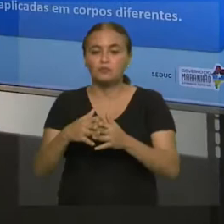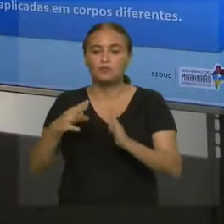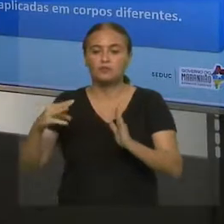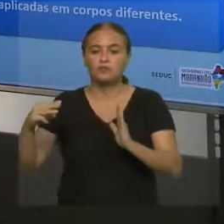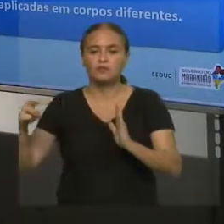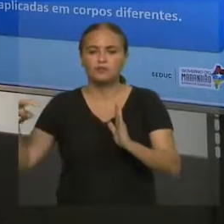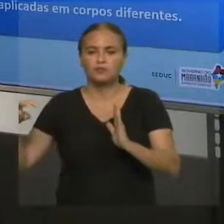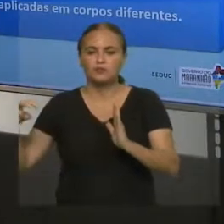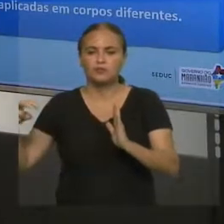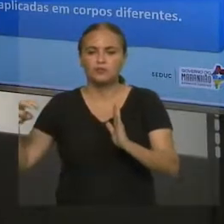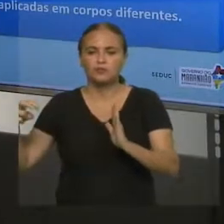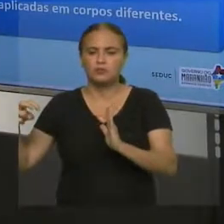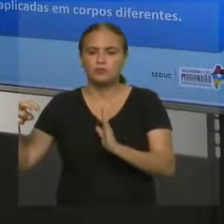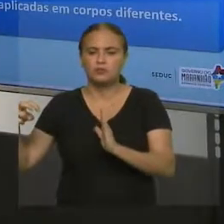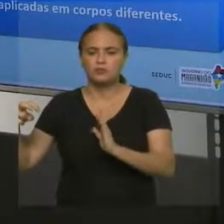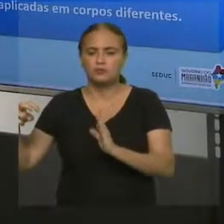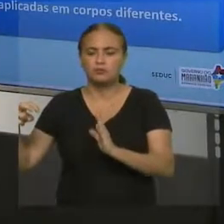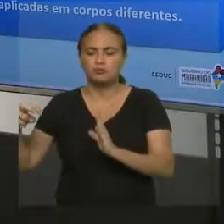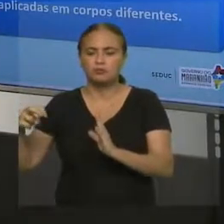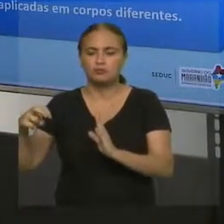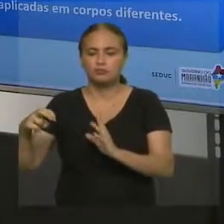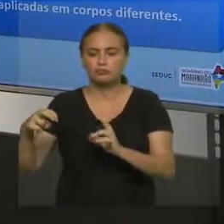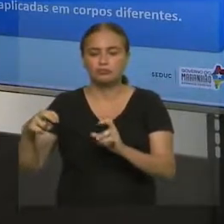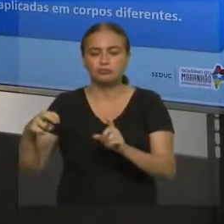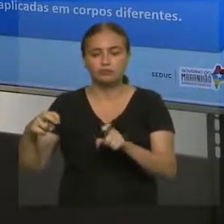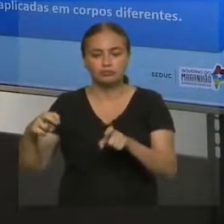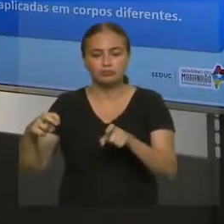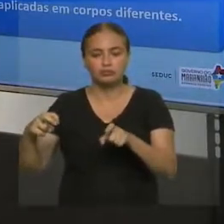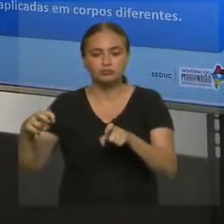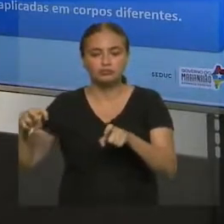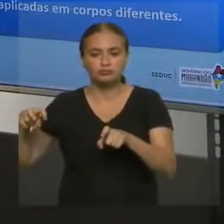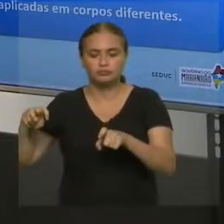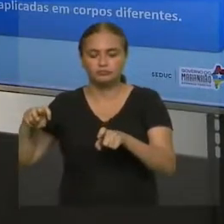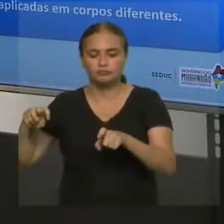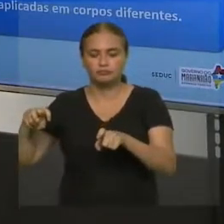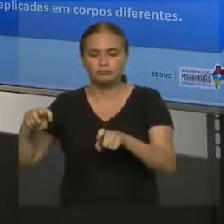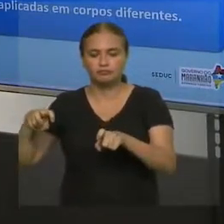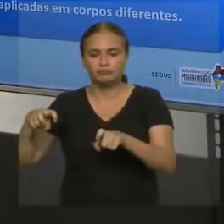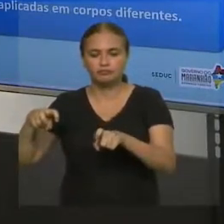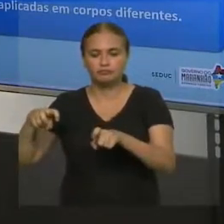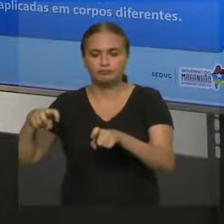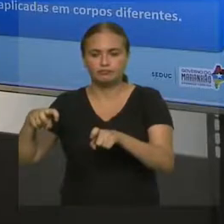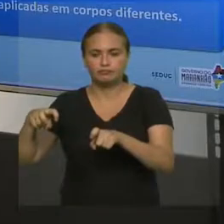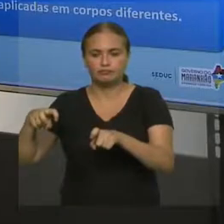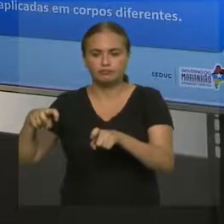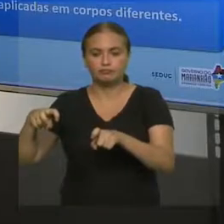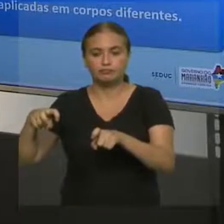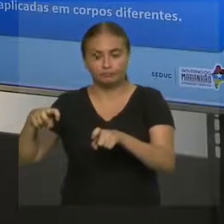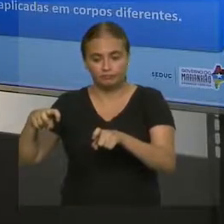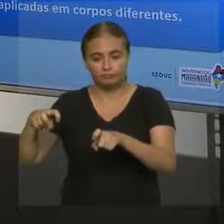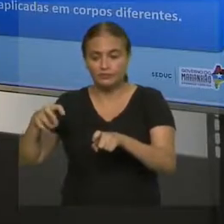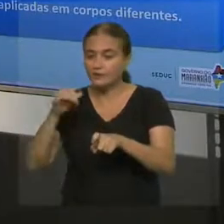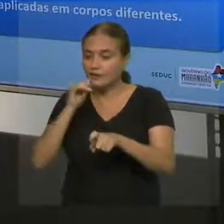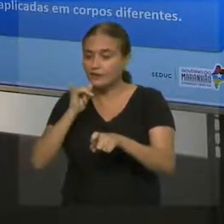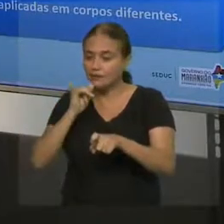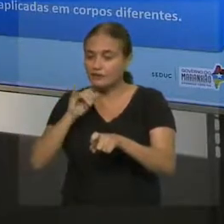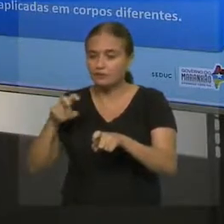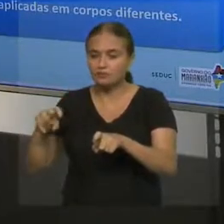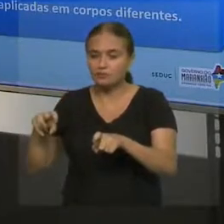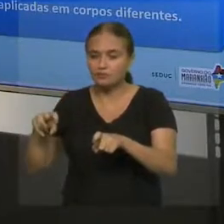uma motocicleta, por exemplo. Caminhão grande massa, uma massa bem maior do que a motocicleta.